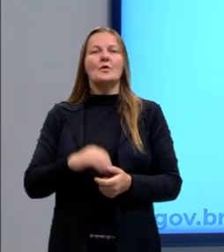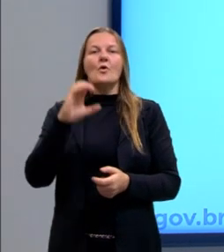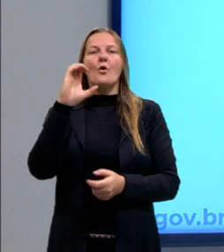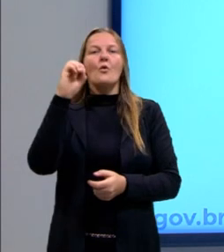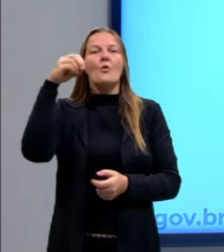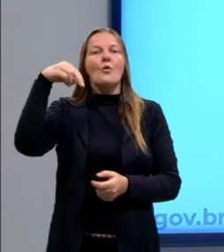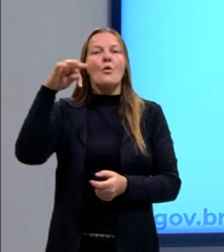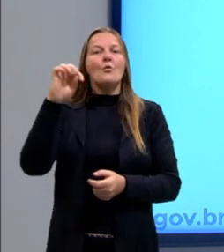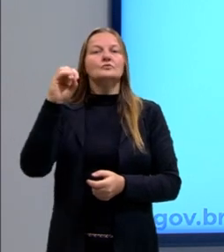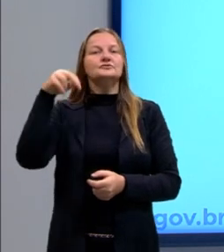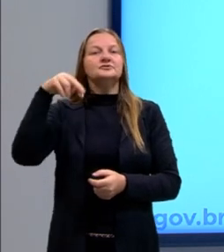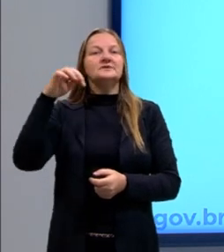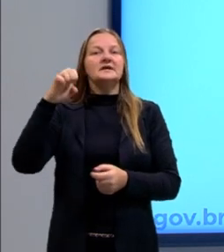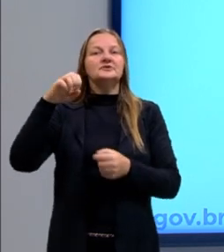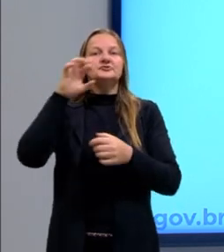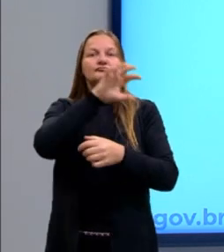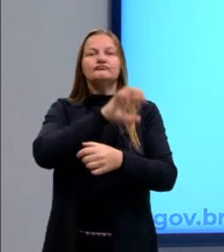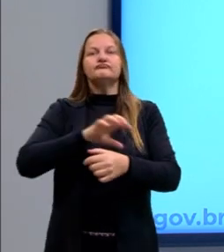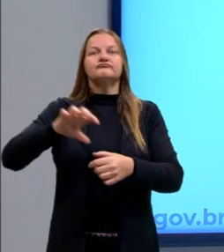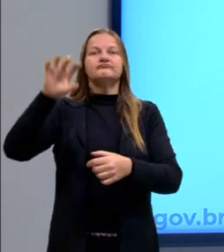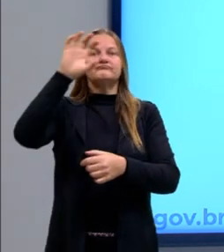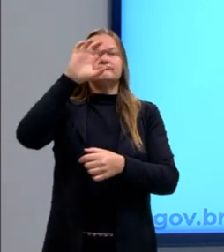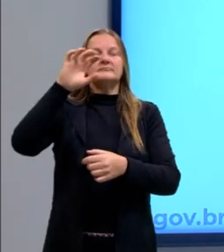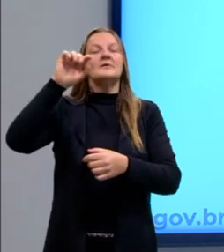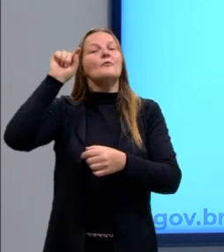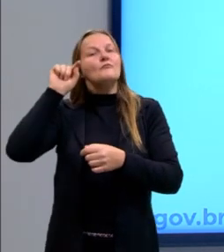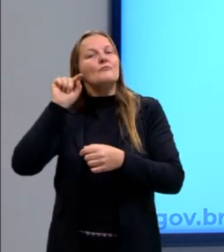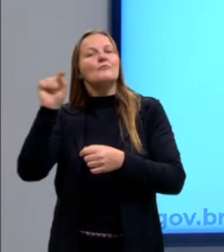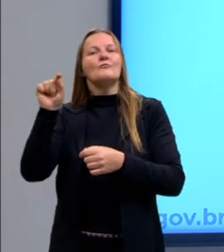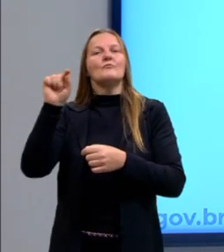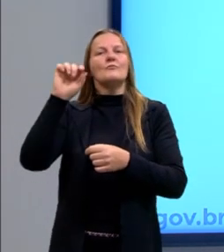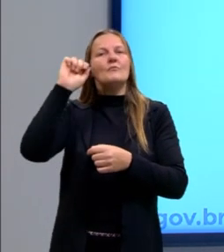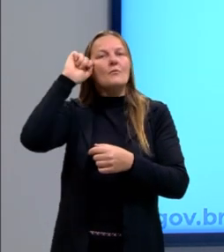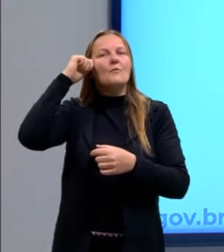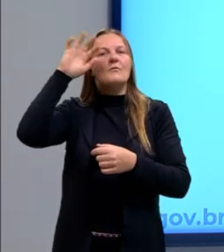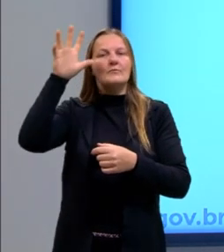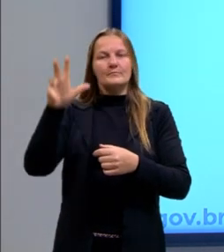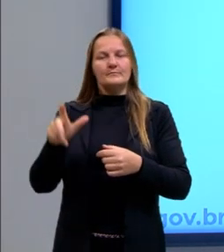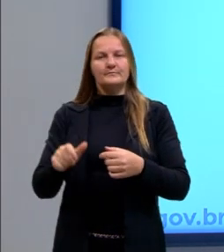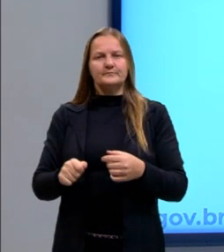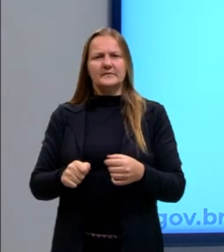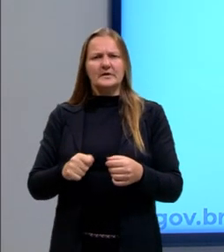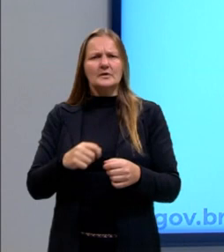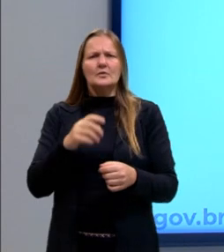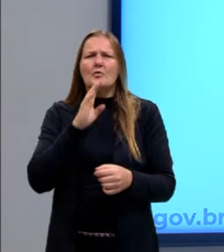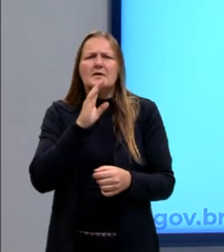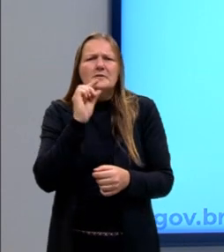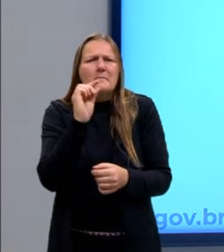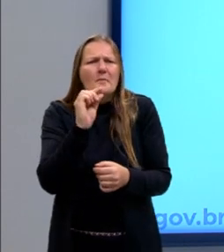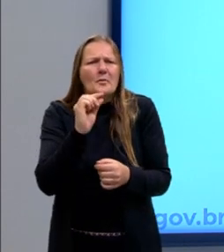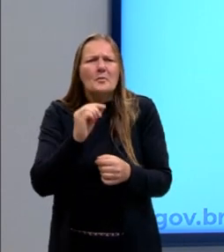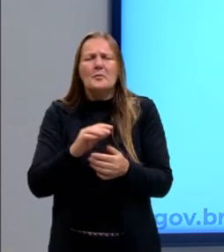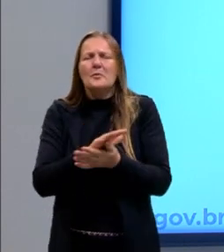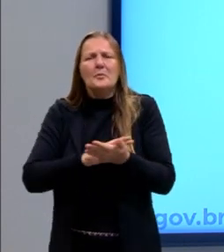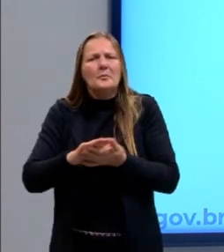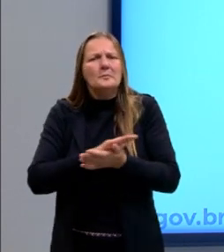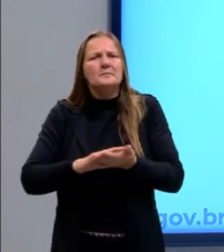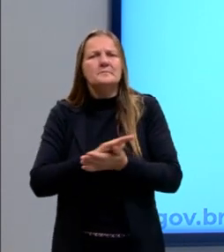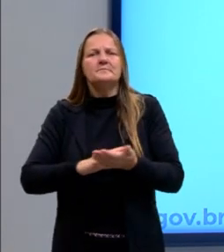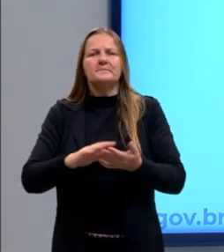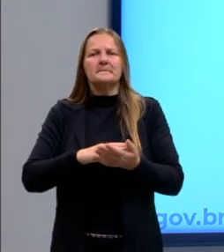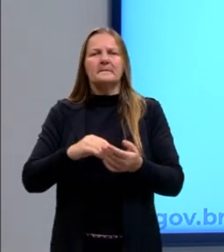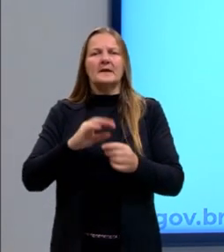tanto assim dessa produção cultural, dessa produção artística da África, que já mostra esse nosso desconhecimento.